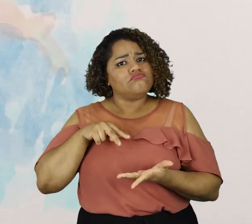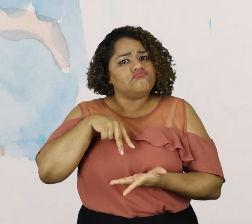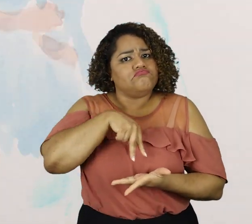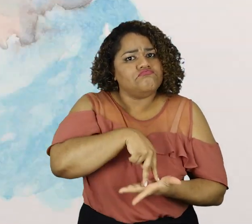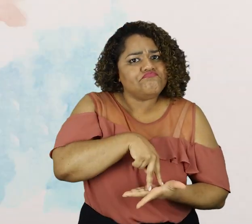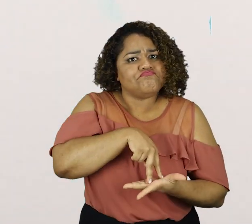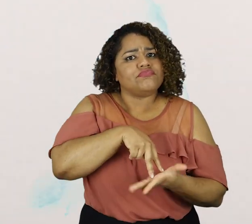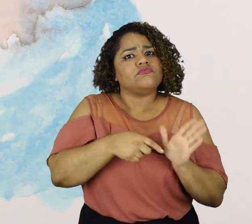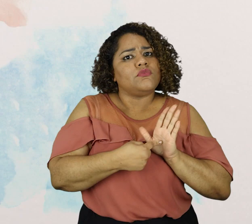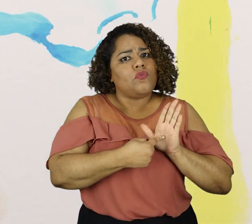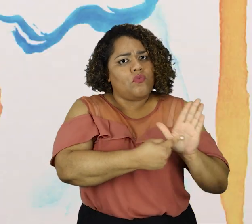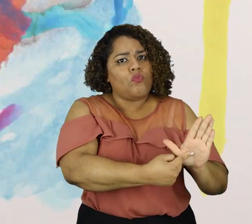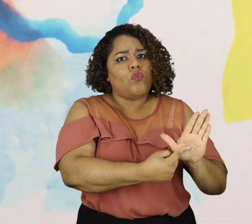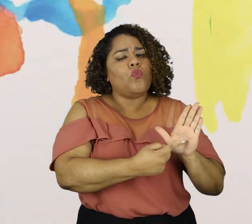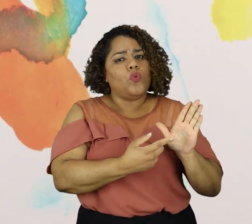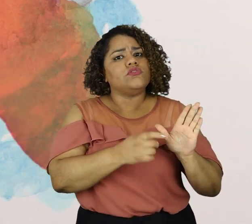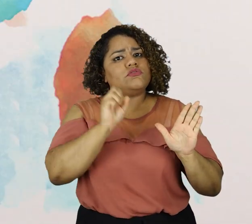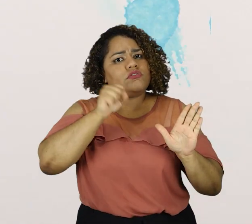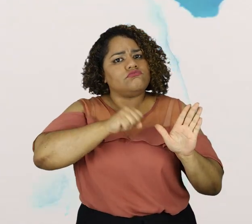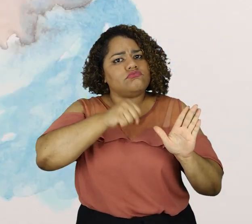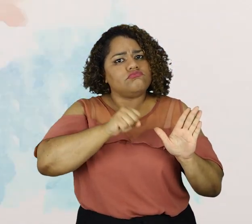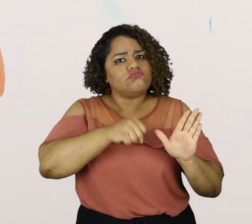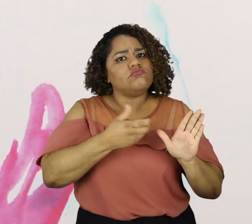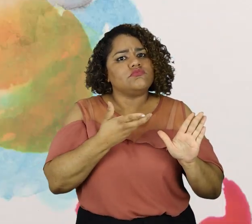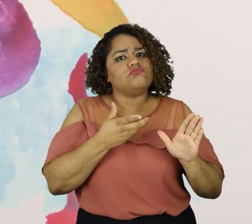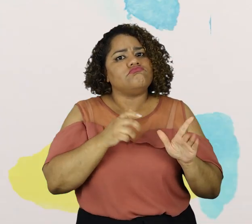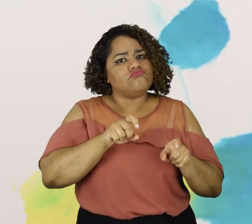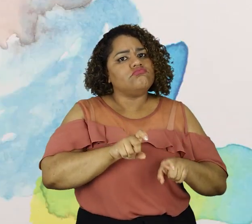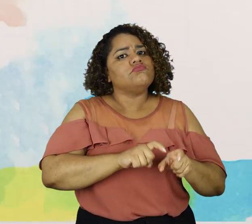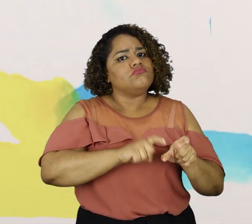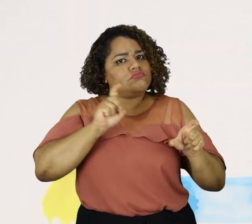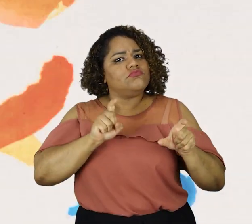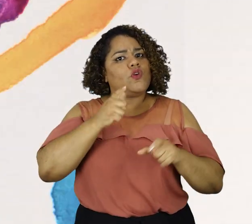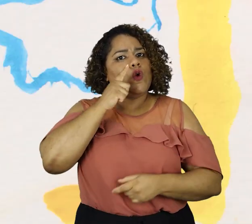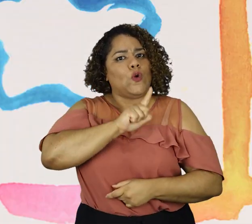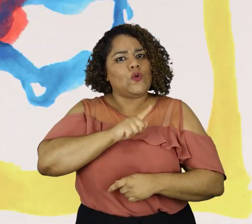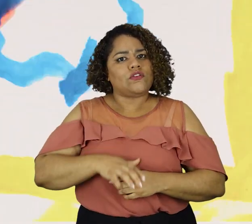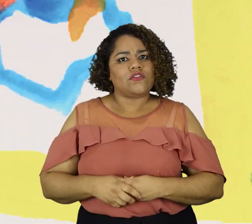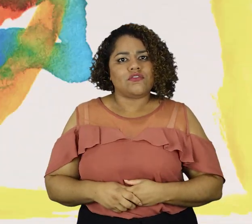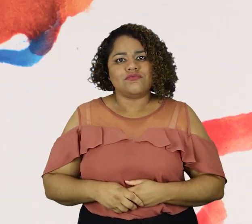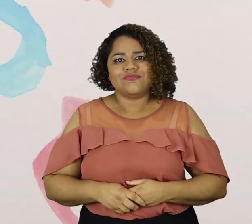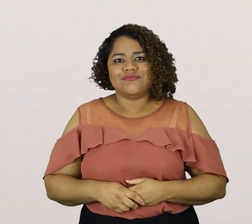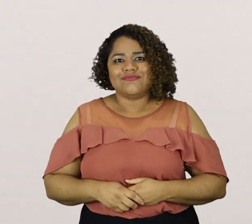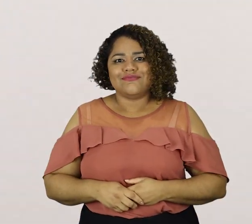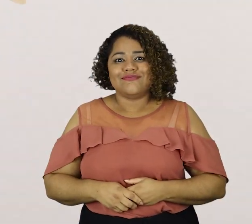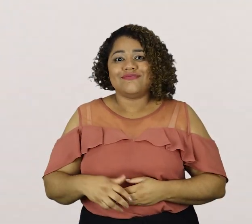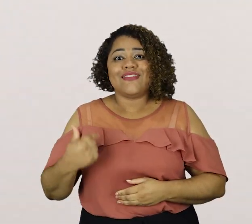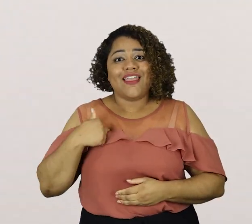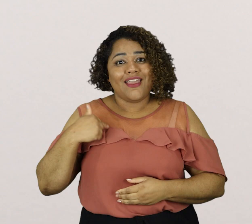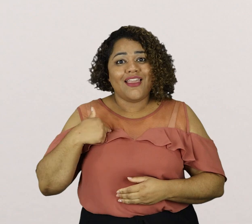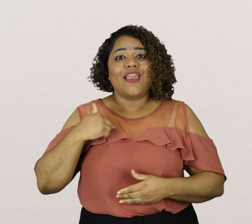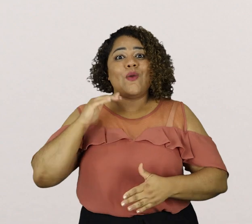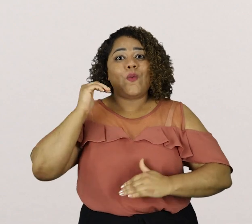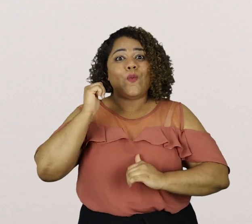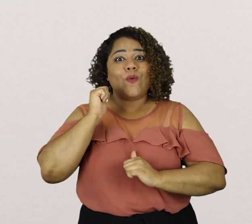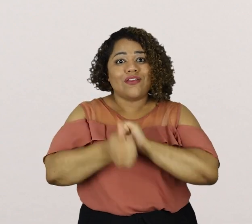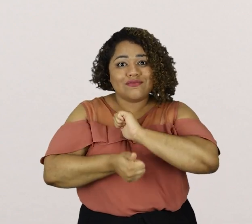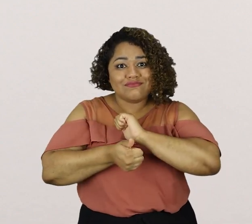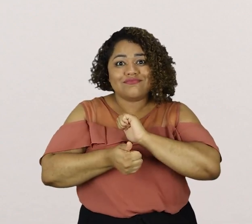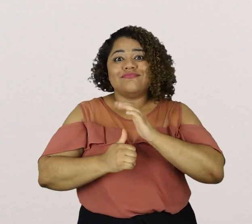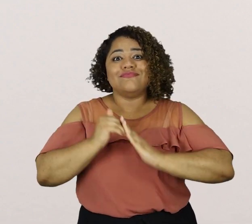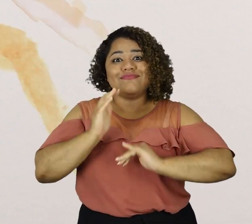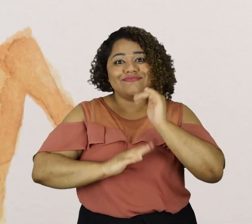independência e eu sempre mostrei tudo ao contrário de tudo isso. Eu já fui atleta por um bom